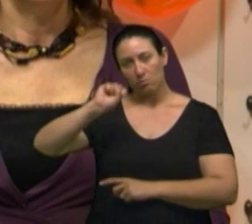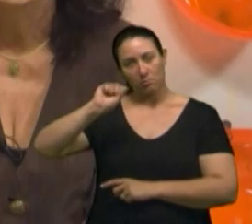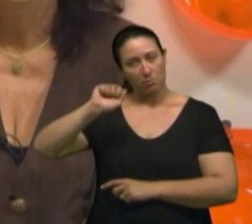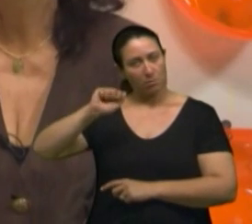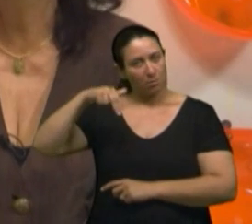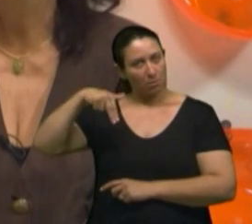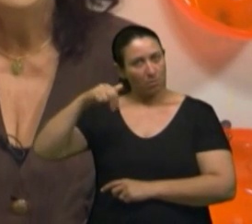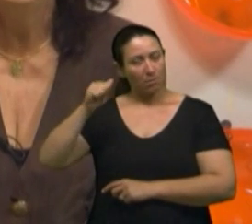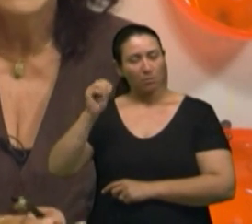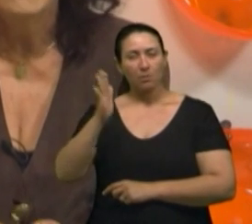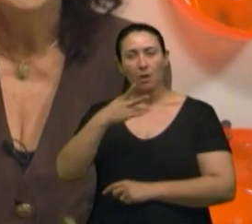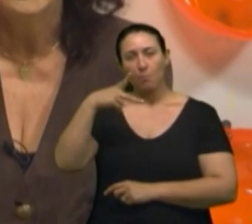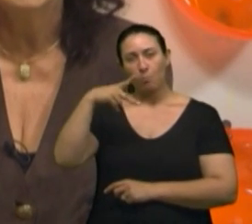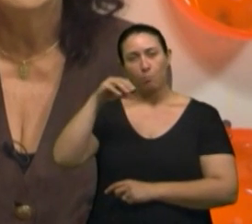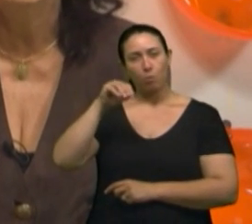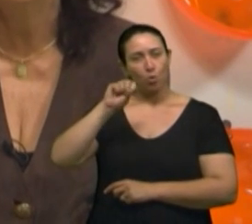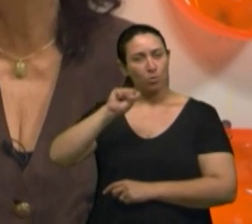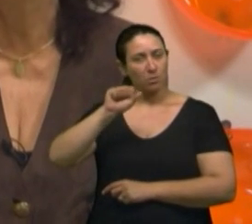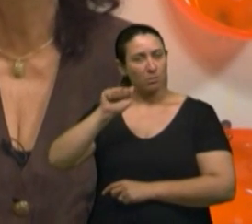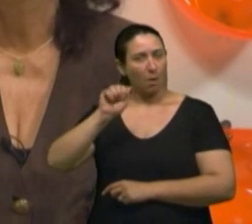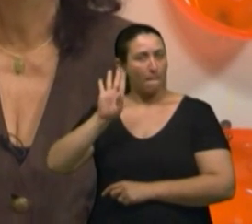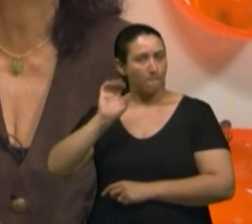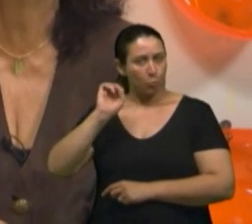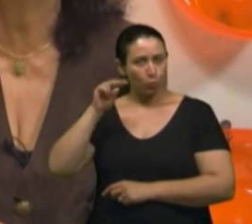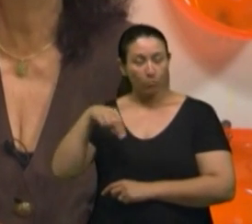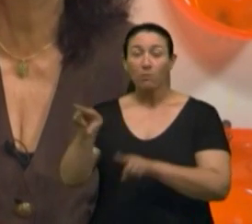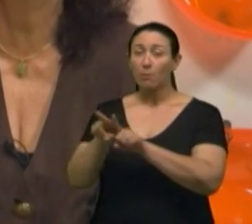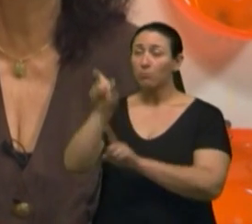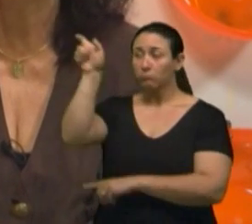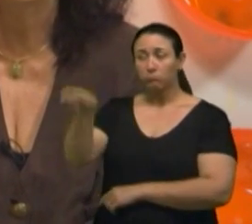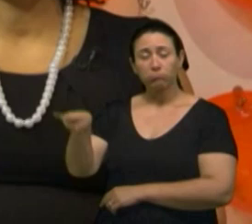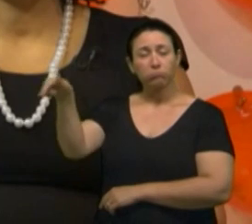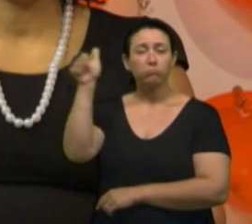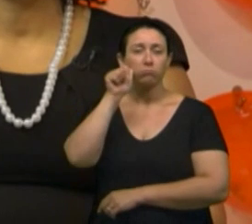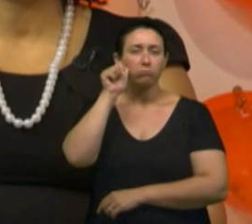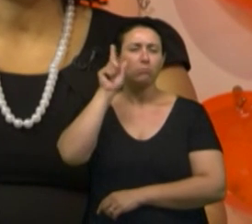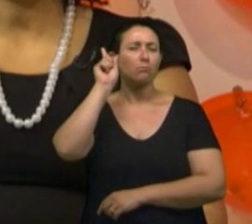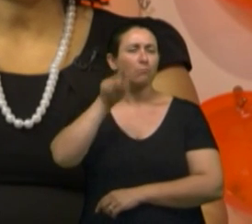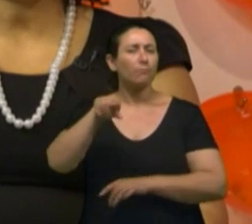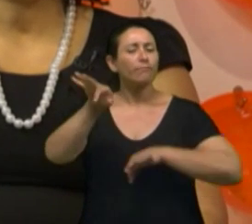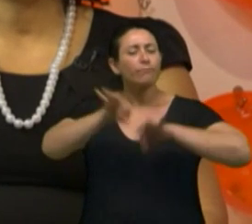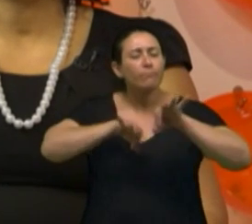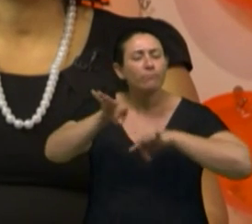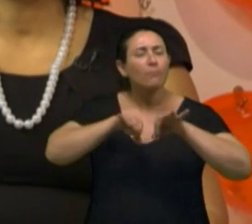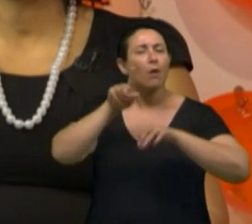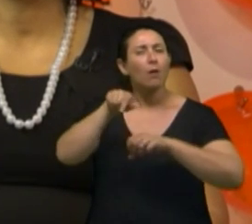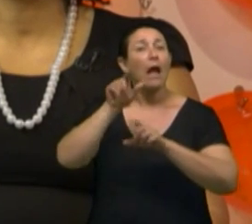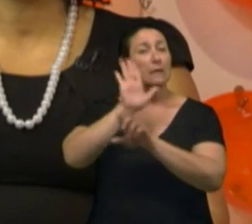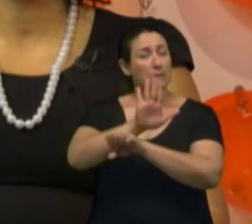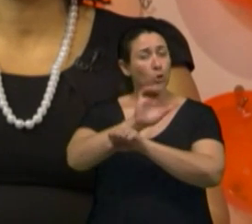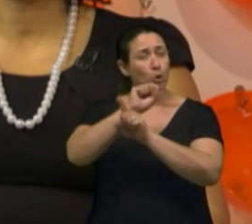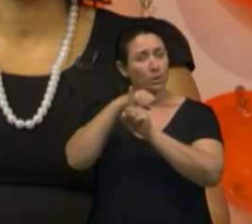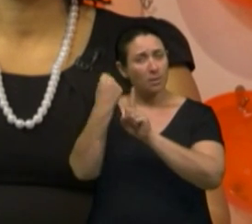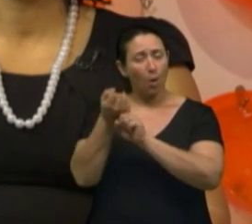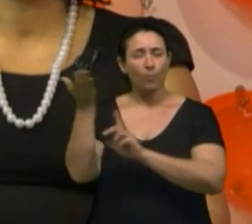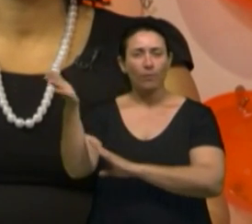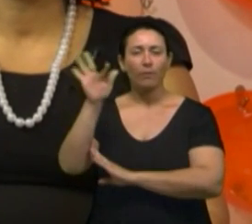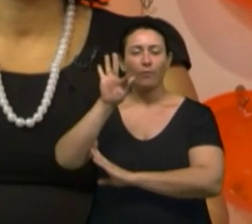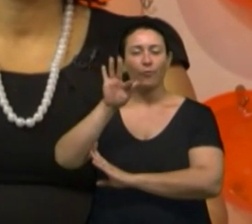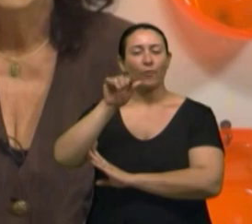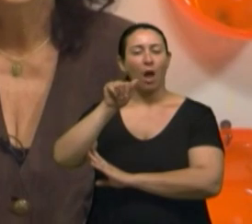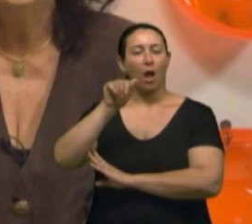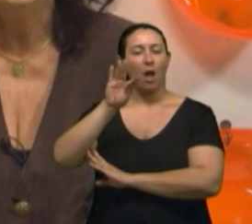trabalhador e também está conosco aqui no estúdio a especialista em gestão de projetos e assistente social Fátima